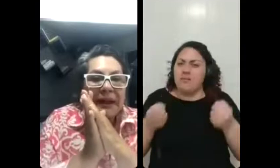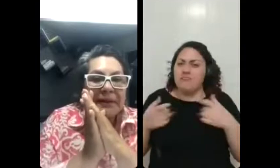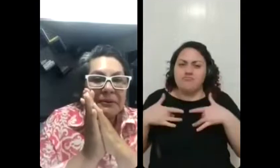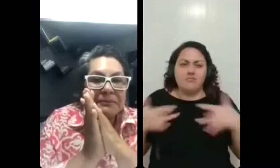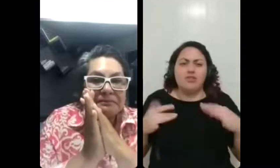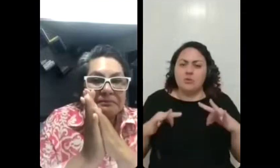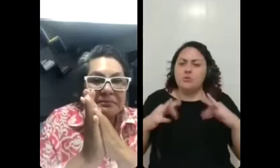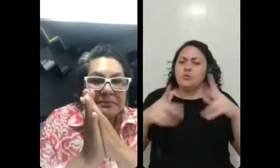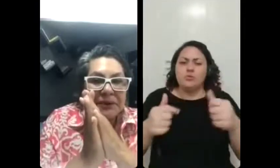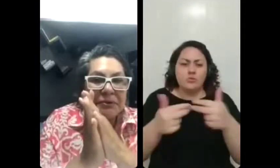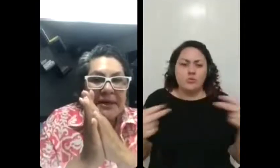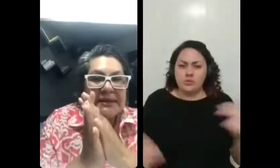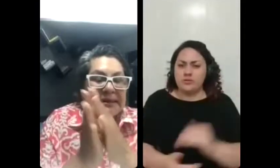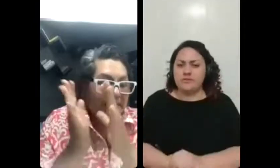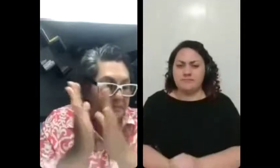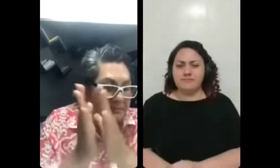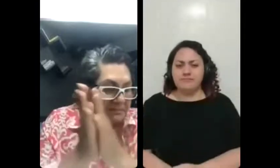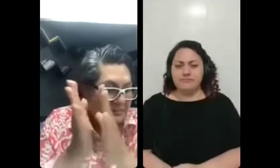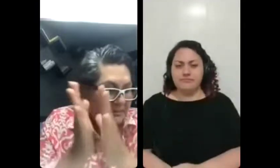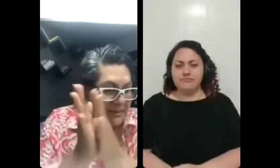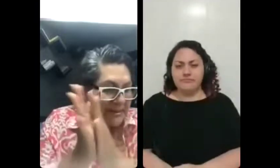Eu tenho duas